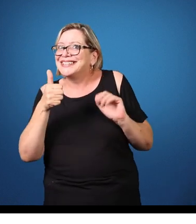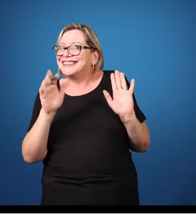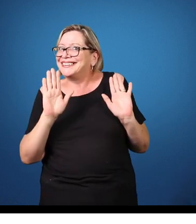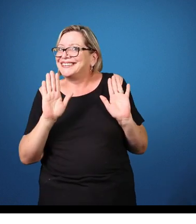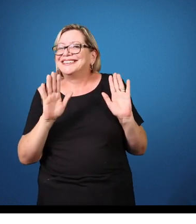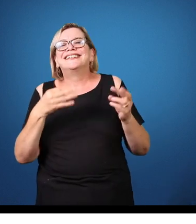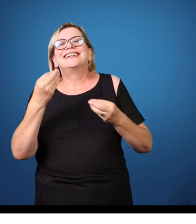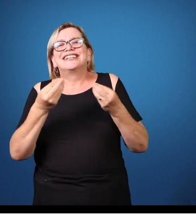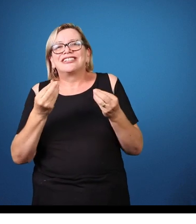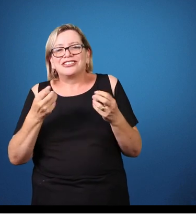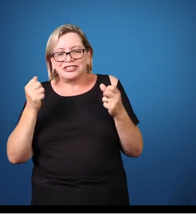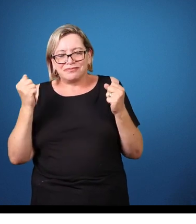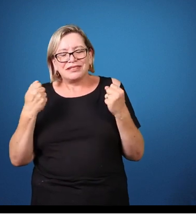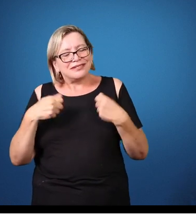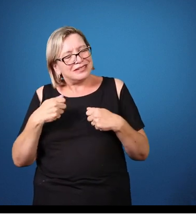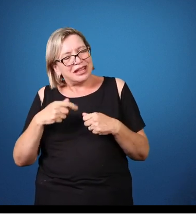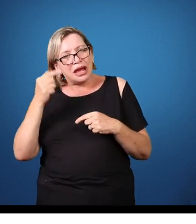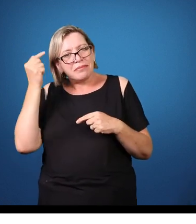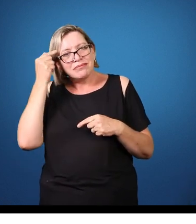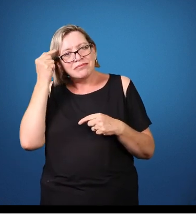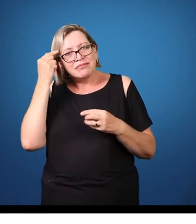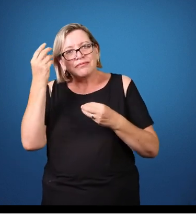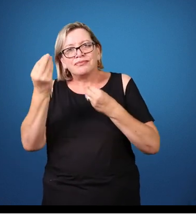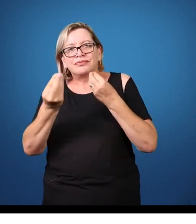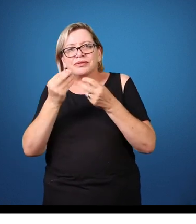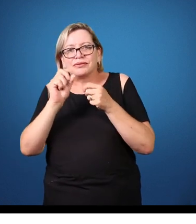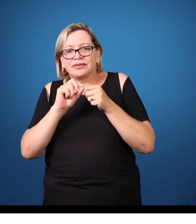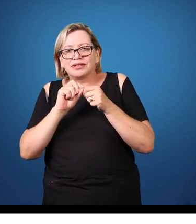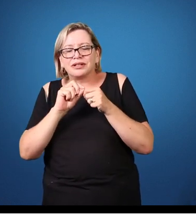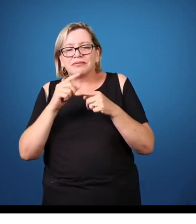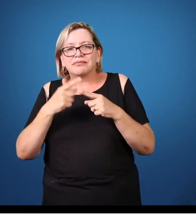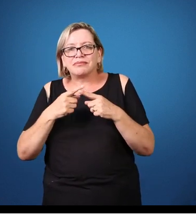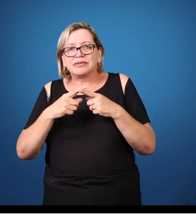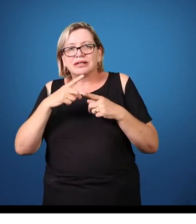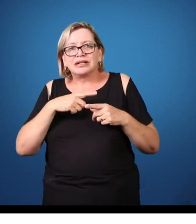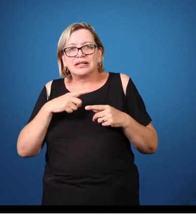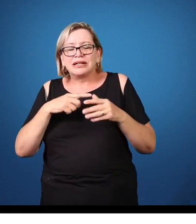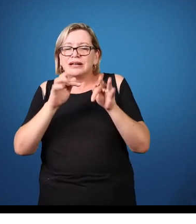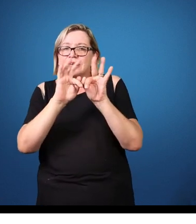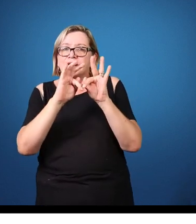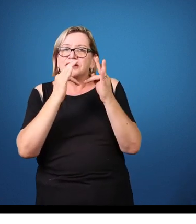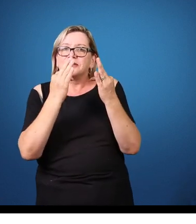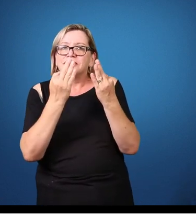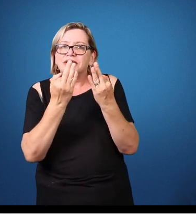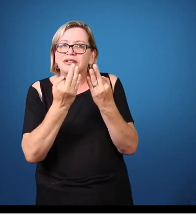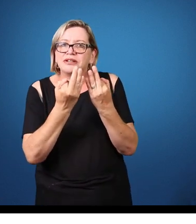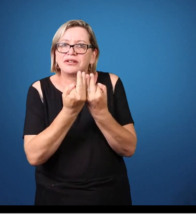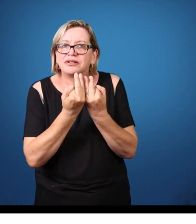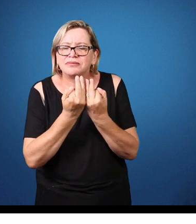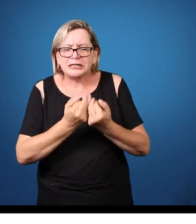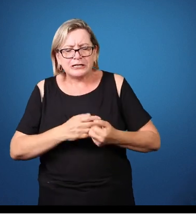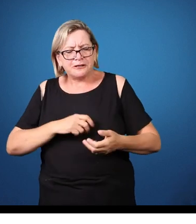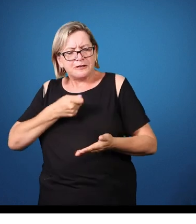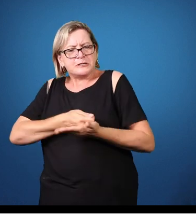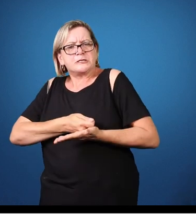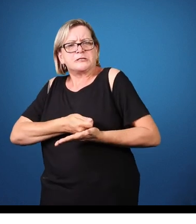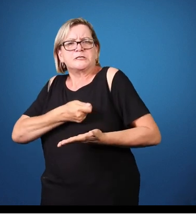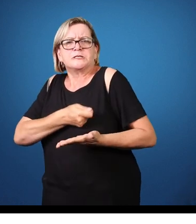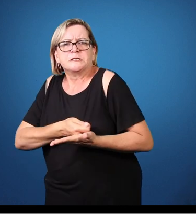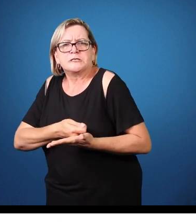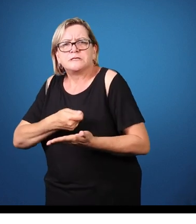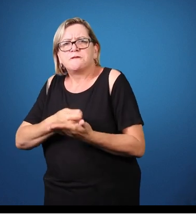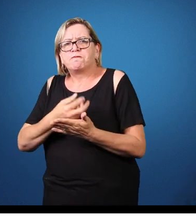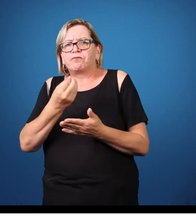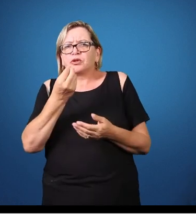que têm uma postura muito opressora e tal, ou o próprio sujeito